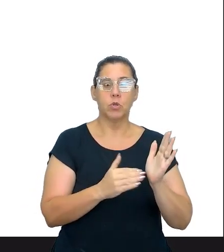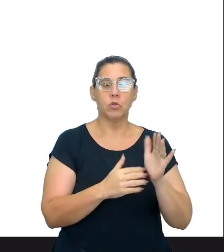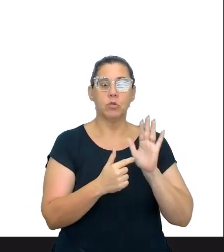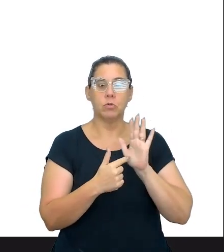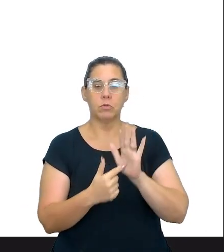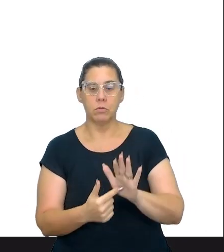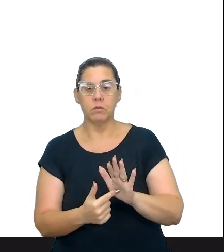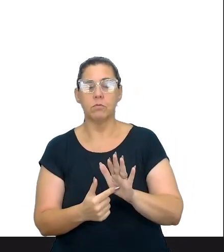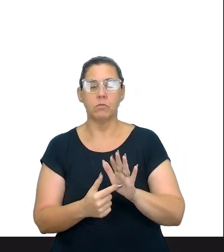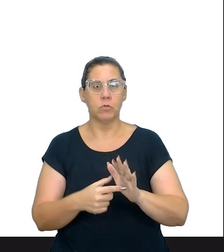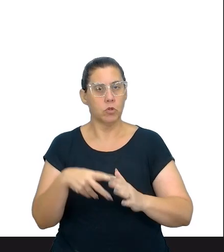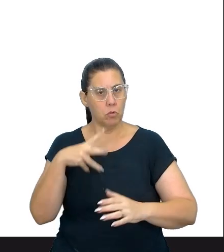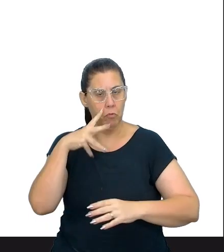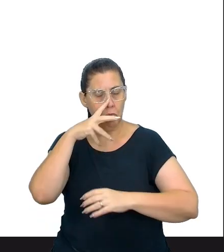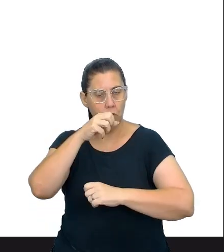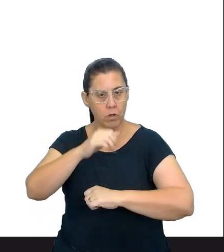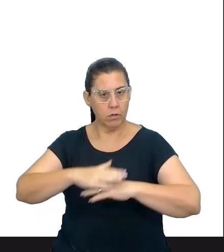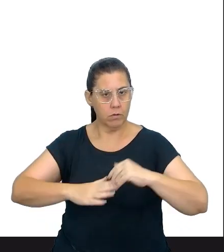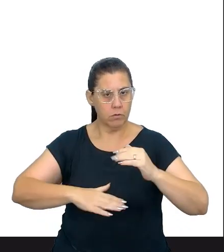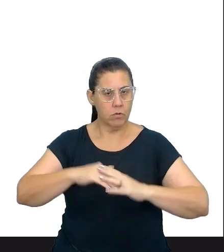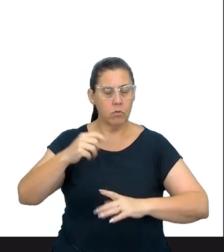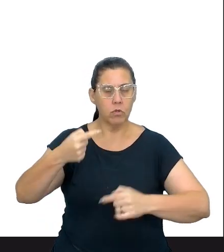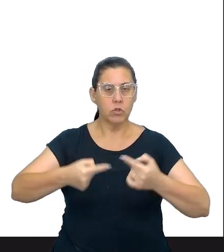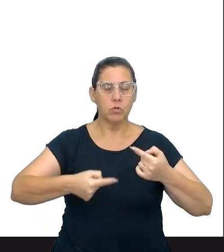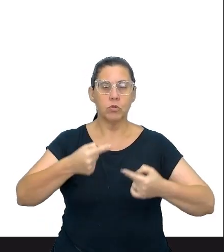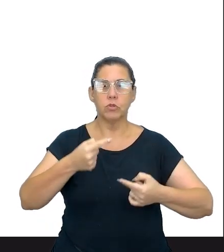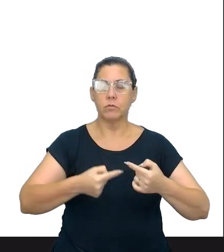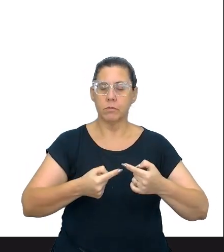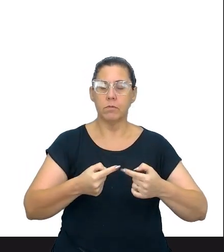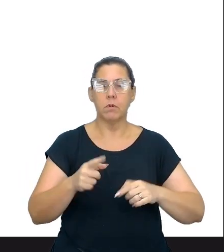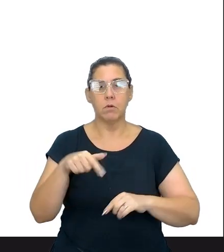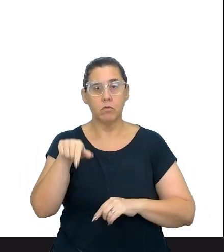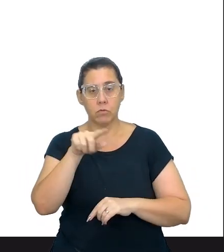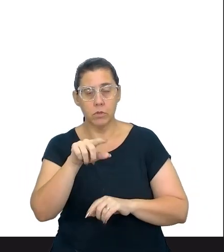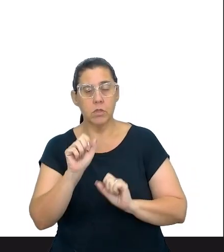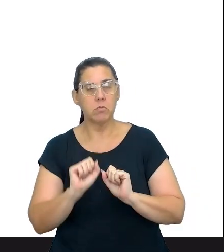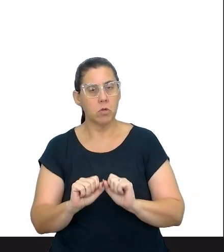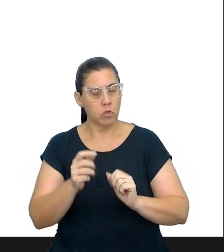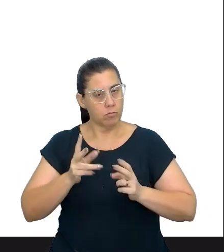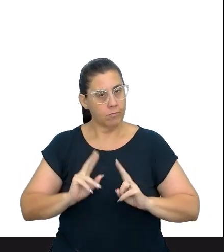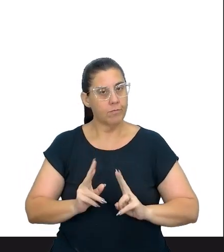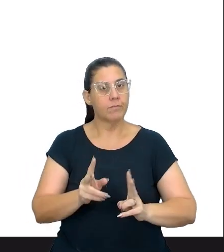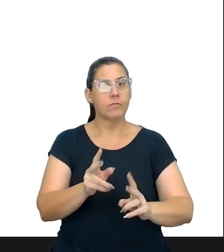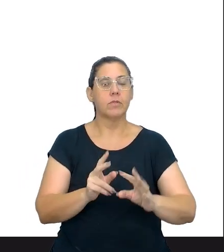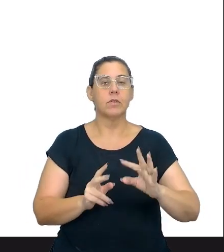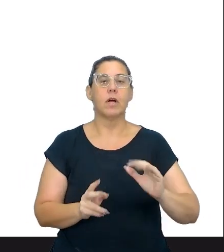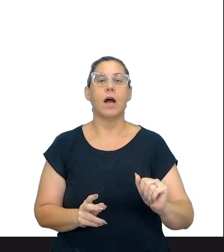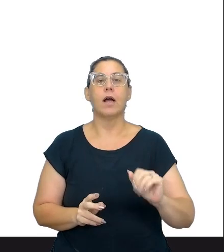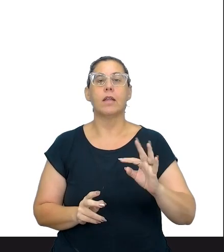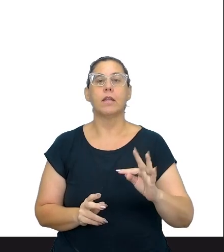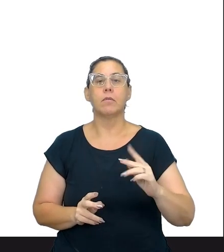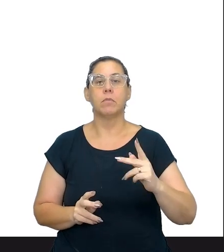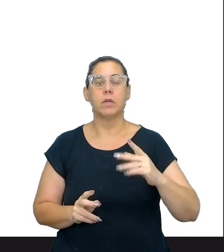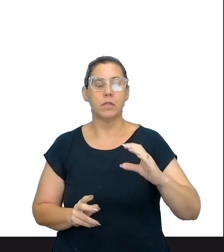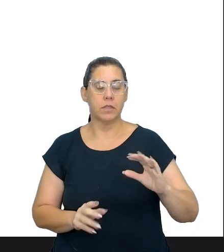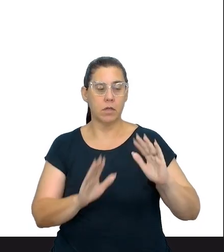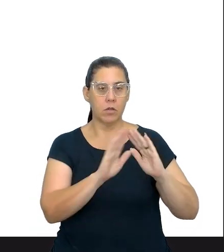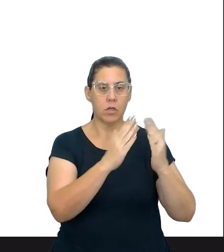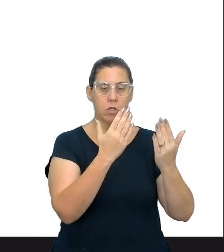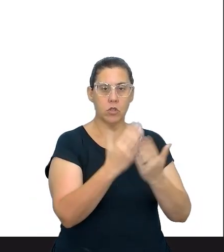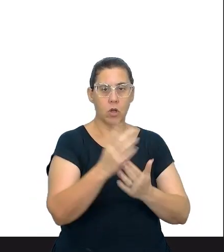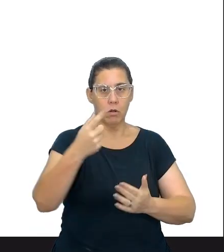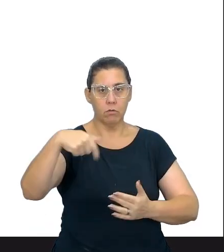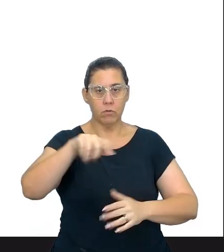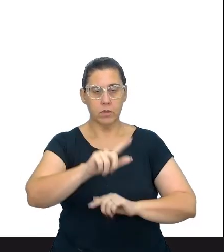fortalecer essas ações, aquilo que foi discutido, para que vocês dêem continuidade no ATPC, na escola de